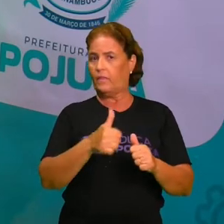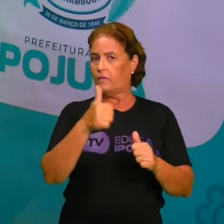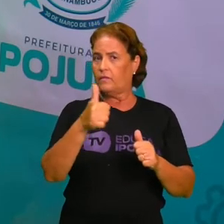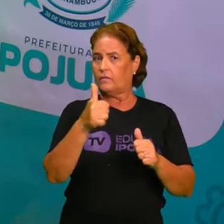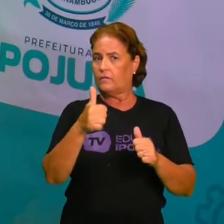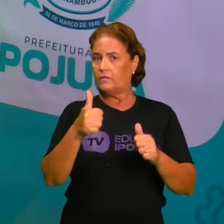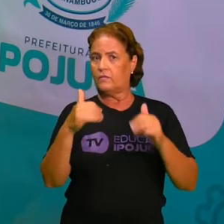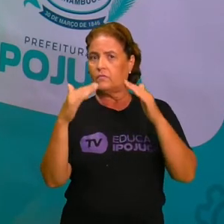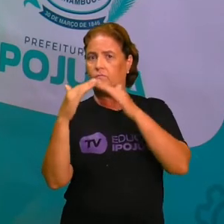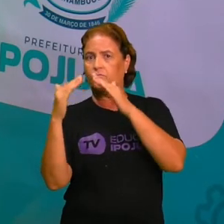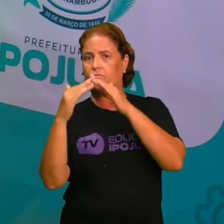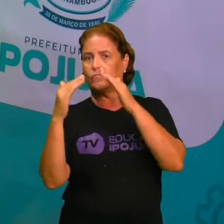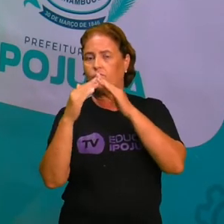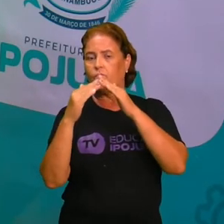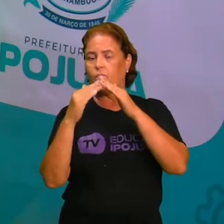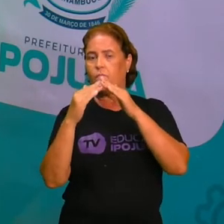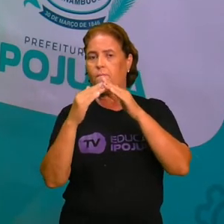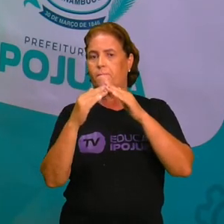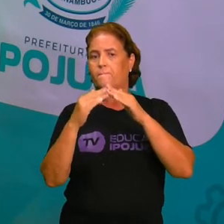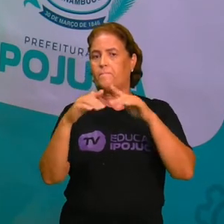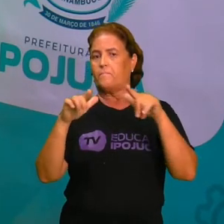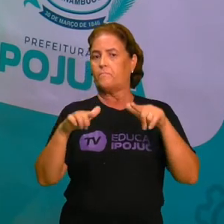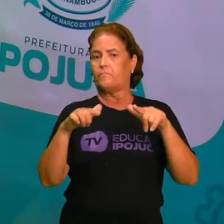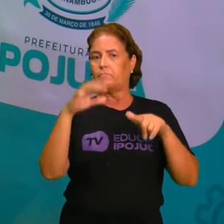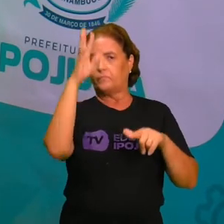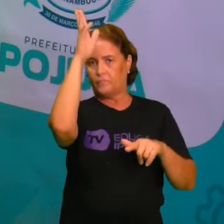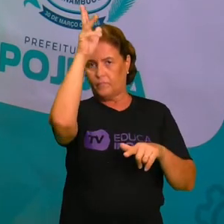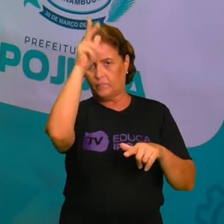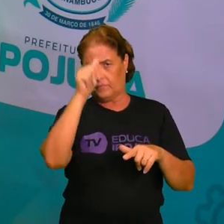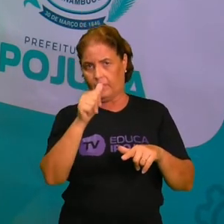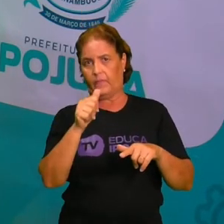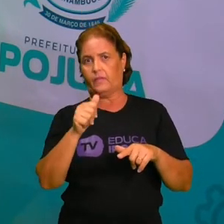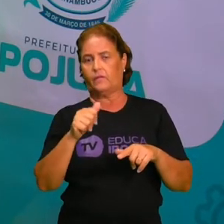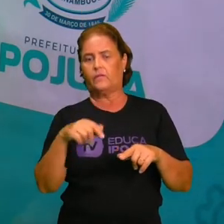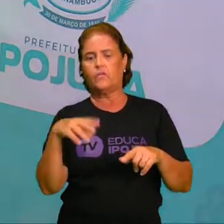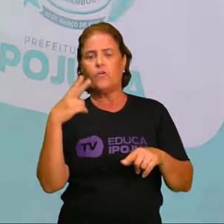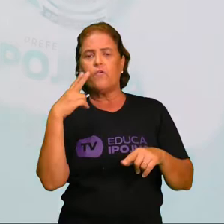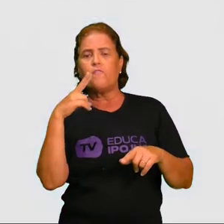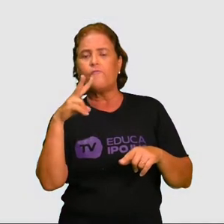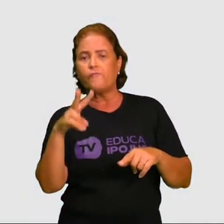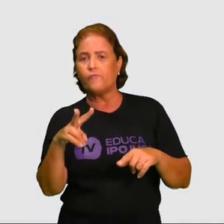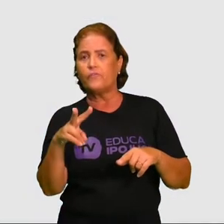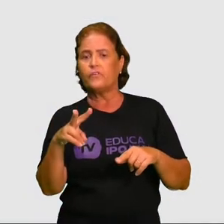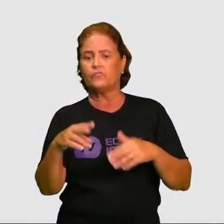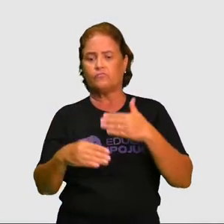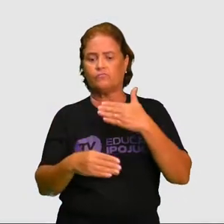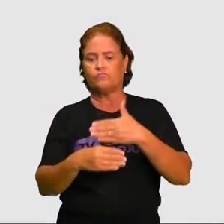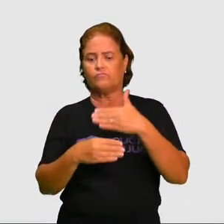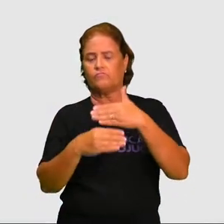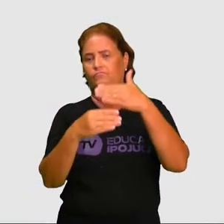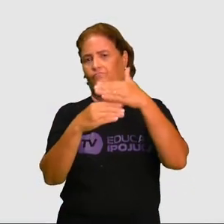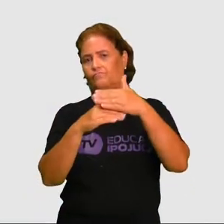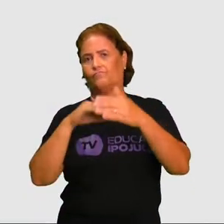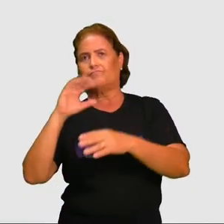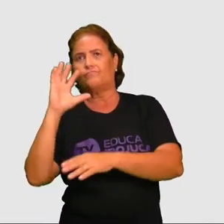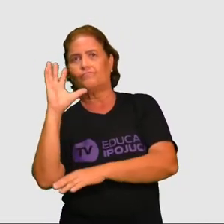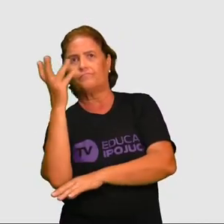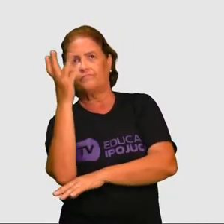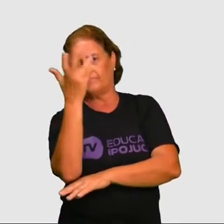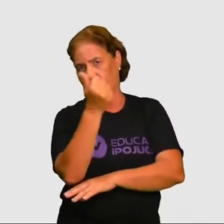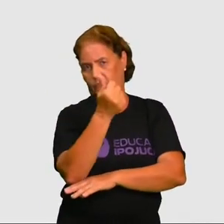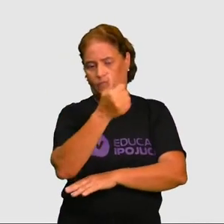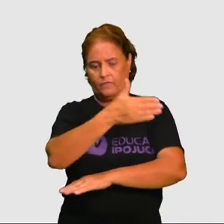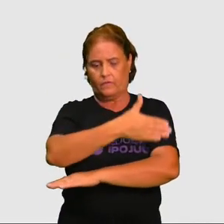Porto de Galinhas. Olha só o estilo de construção, a vegetação, as ruas sem serem